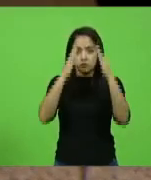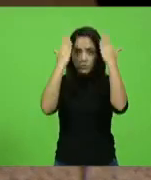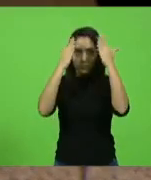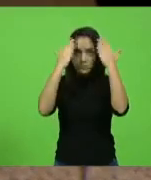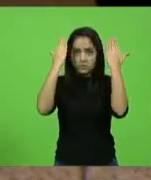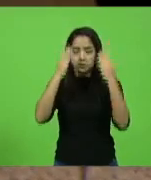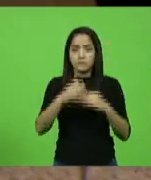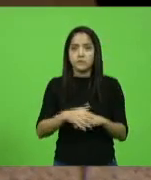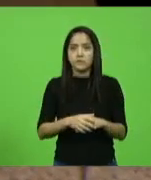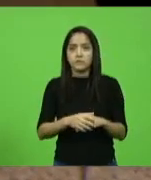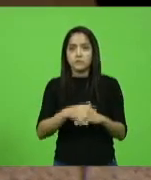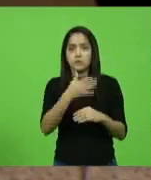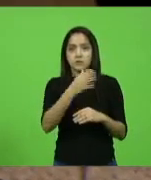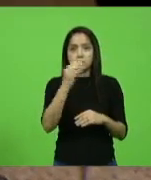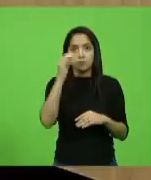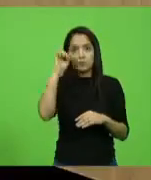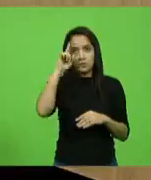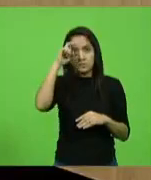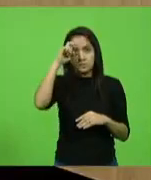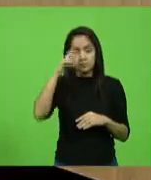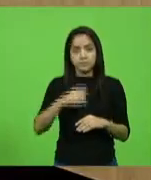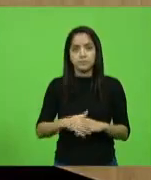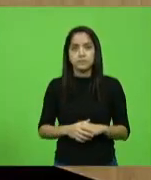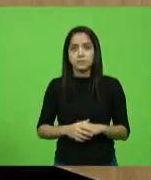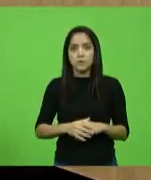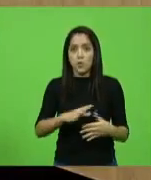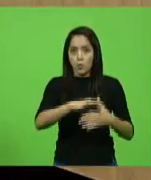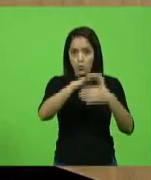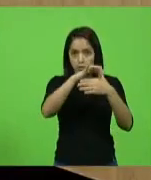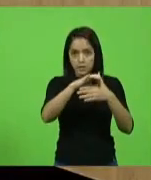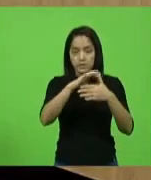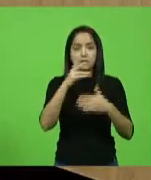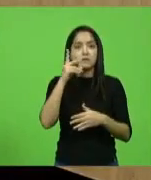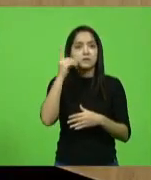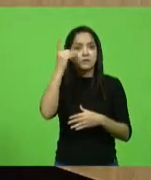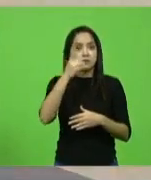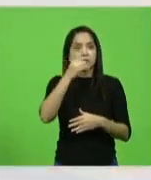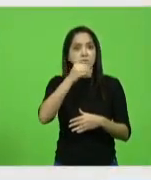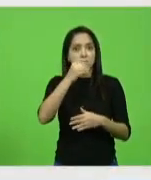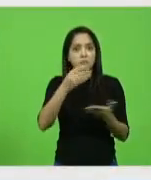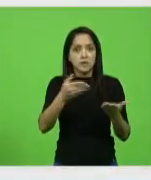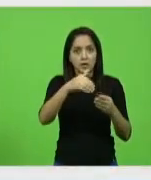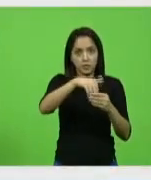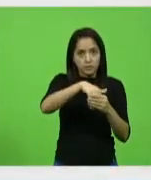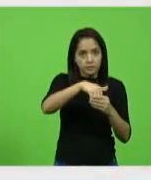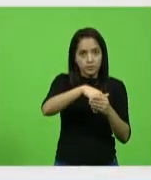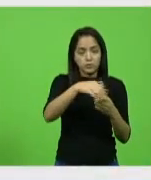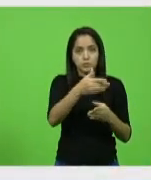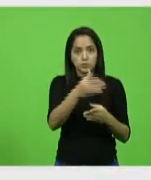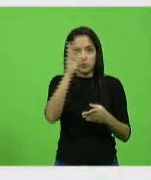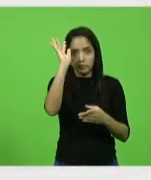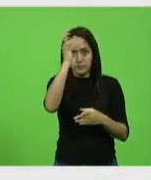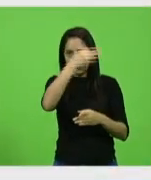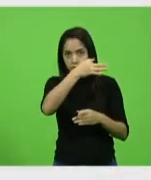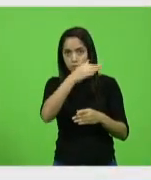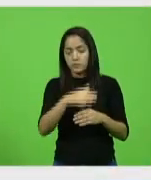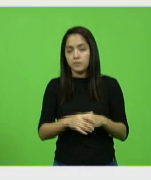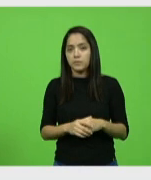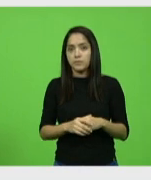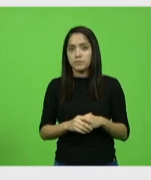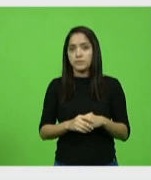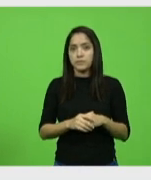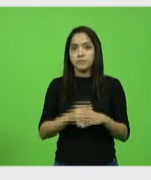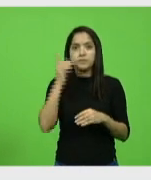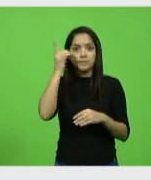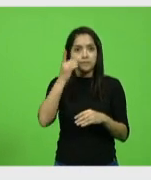e deputado Marcos Vieira. O líder e deputado Kennedy Nunes vota no deputado Fabiano da Luz, no